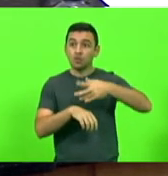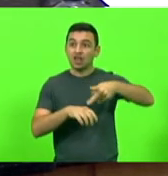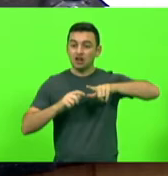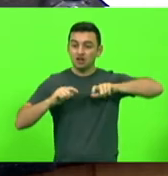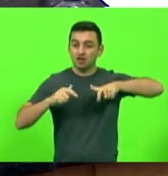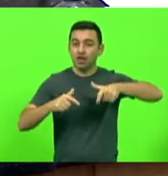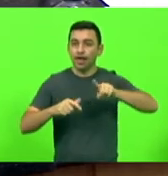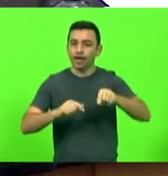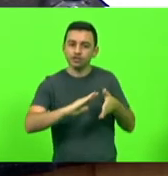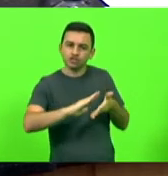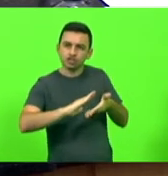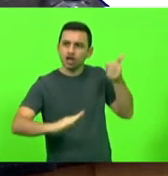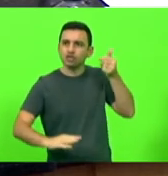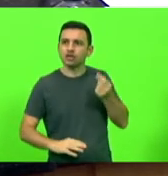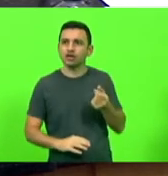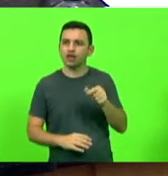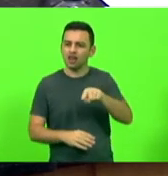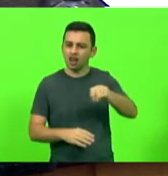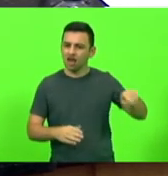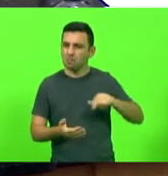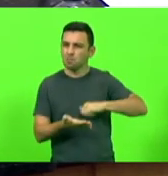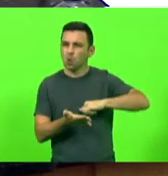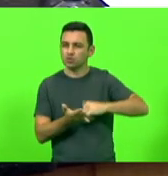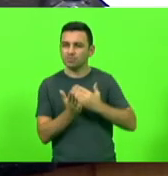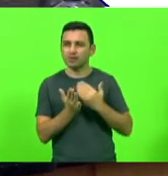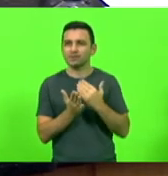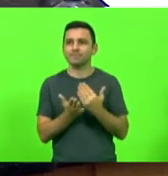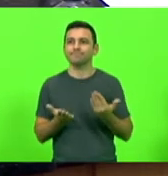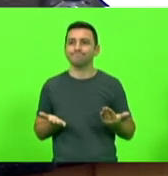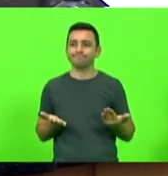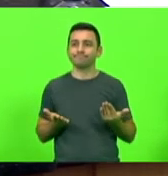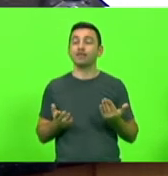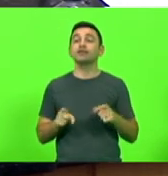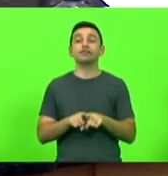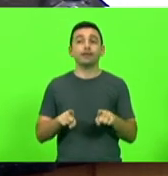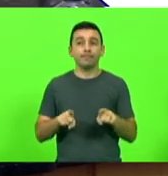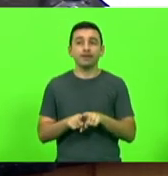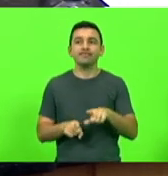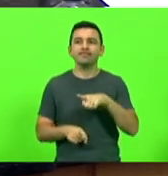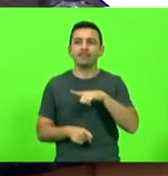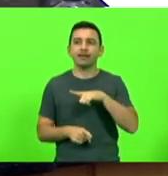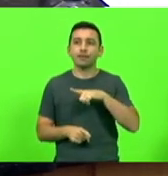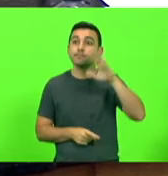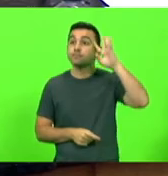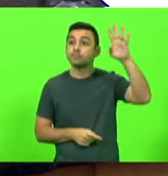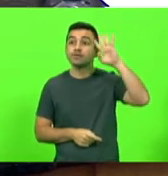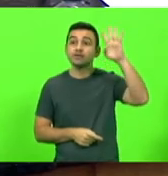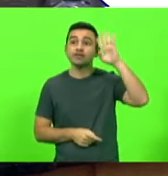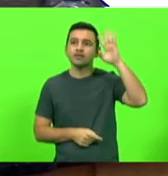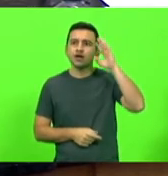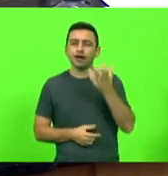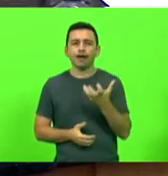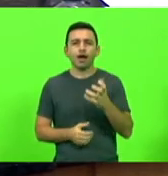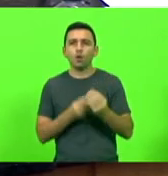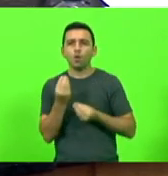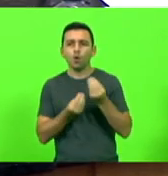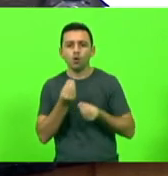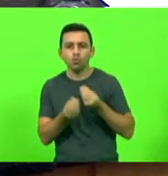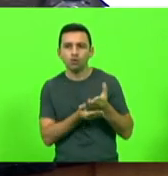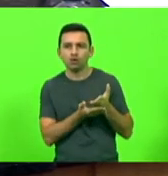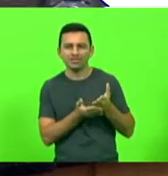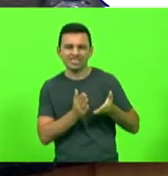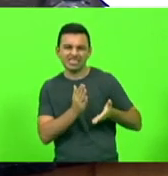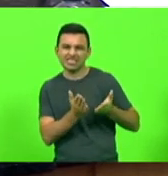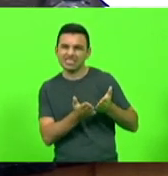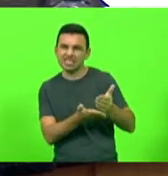tirar dinheiro do catarinense. E, por conta disso, o único driver deles, o que eles pensam é em arrecadar, é em tirar, é tirar,